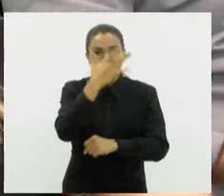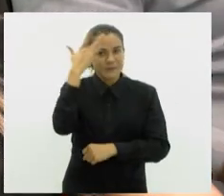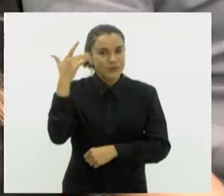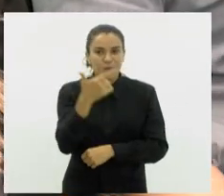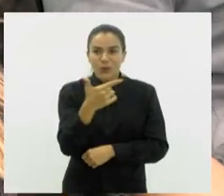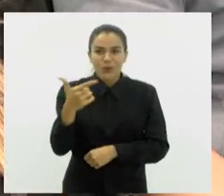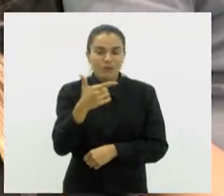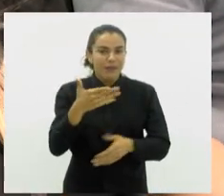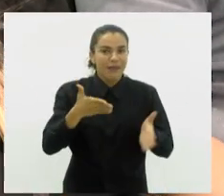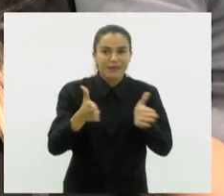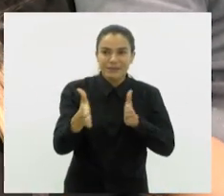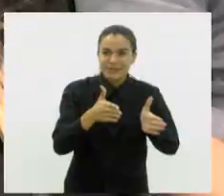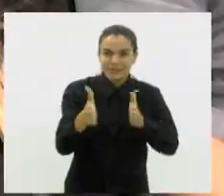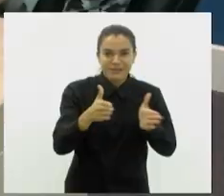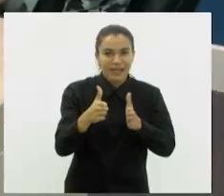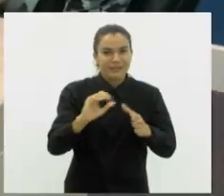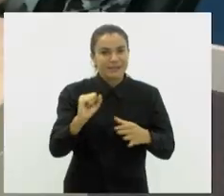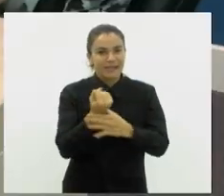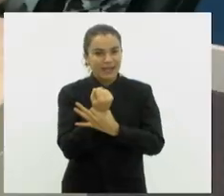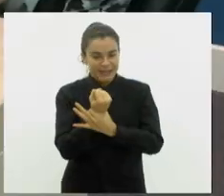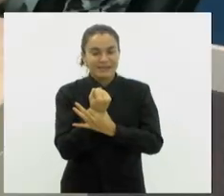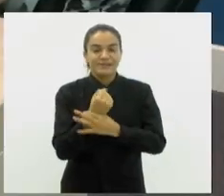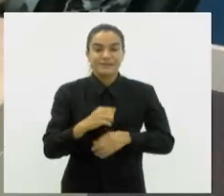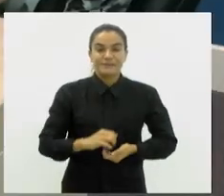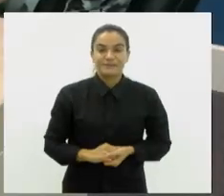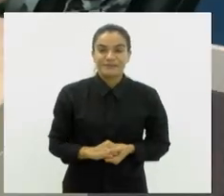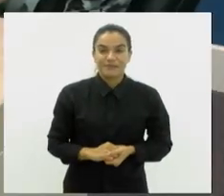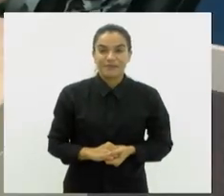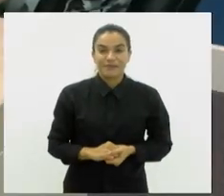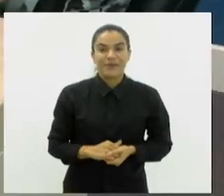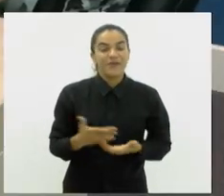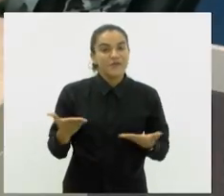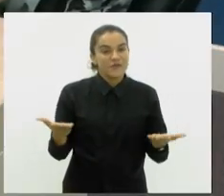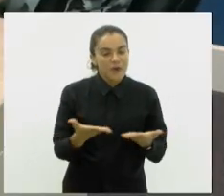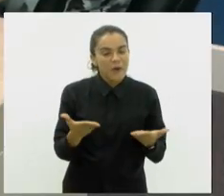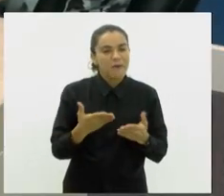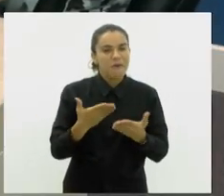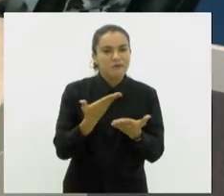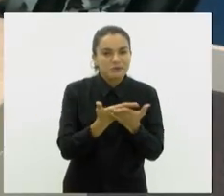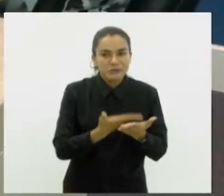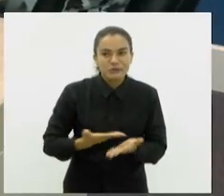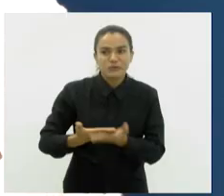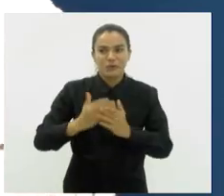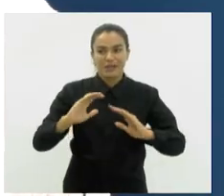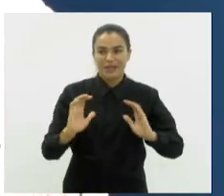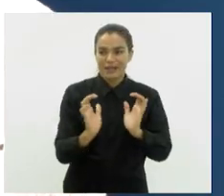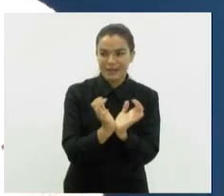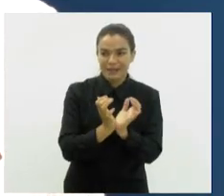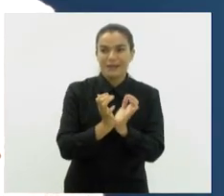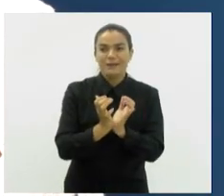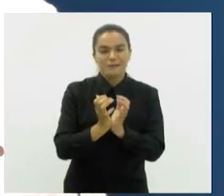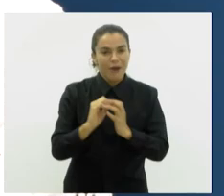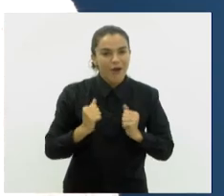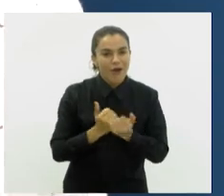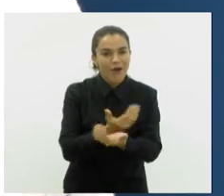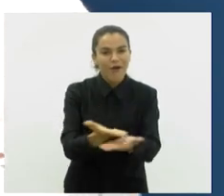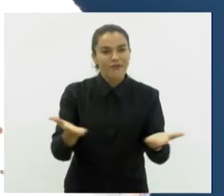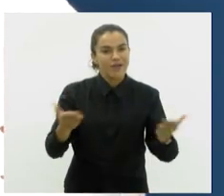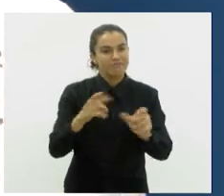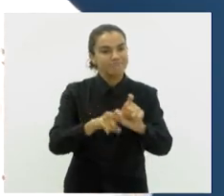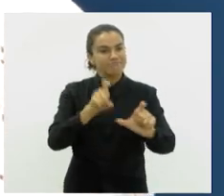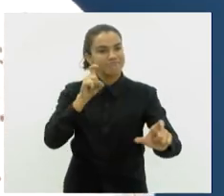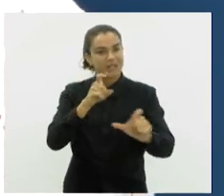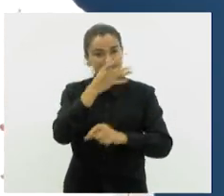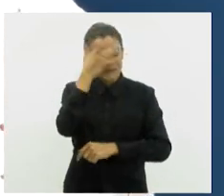às leis que garantem seus direitos. A iniciativa inédita foi fruto de um trabalho em equipe para oferecer autonomia